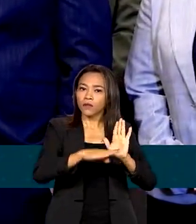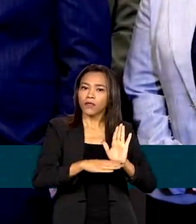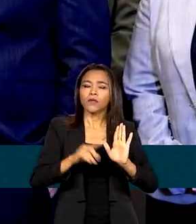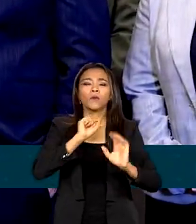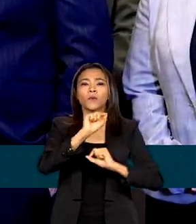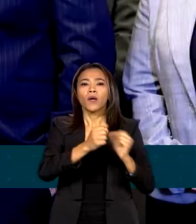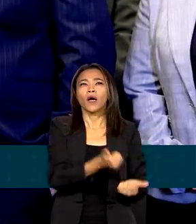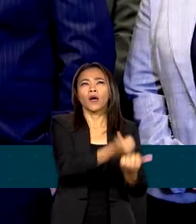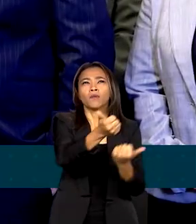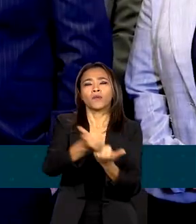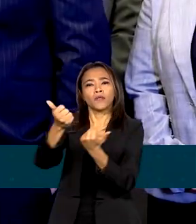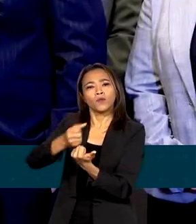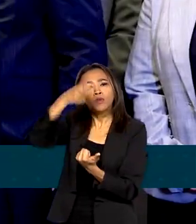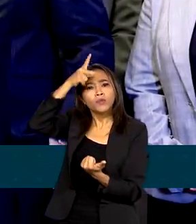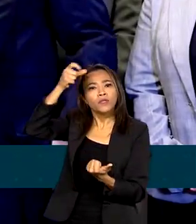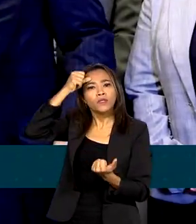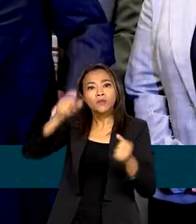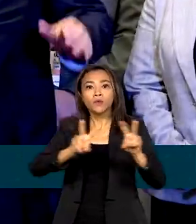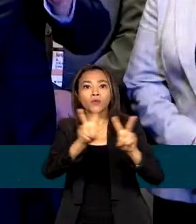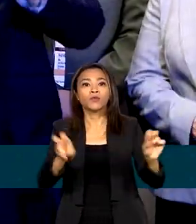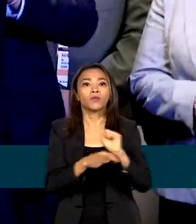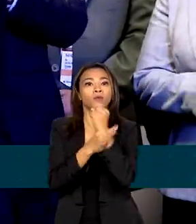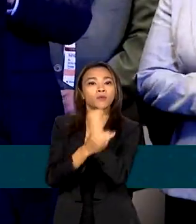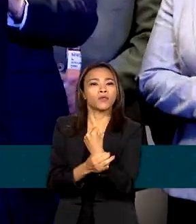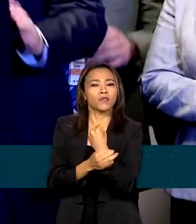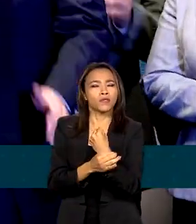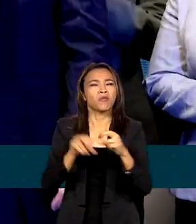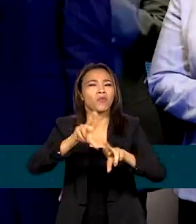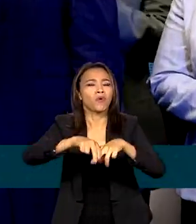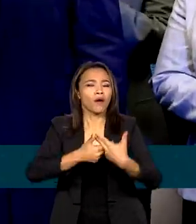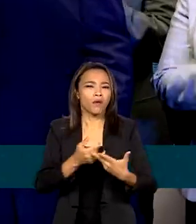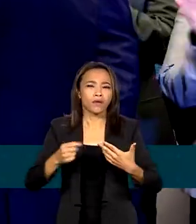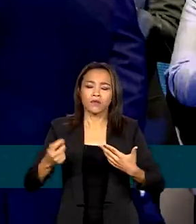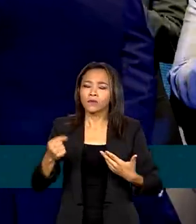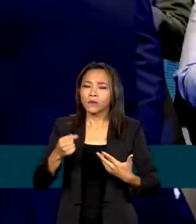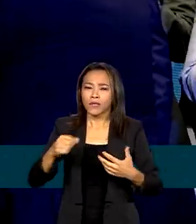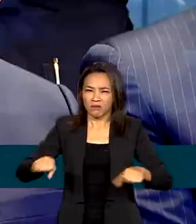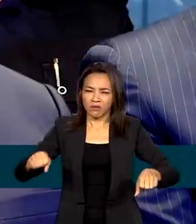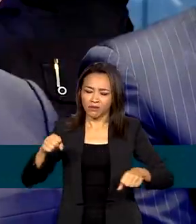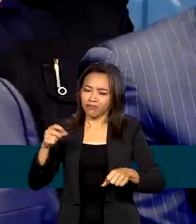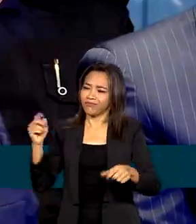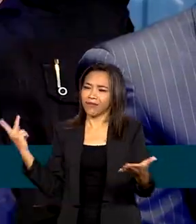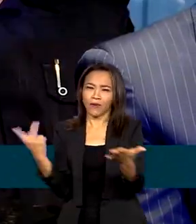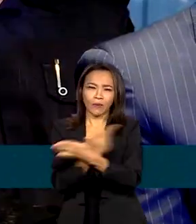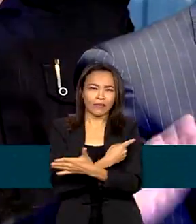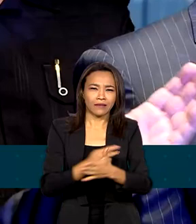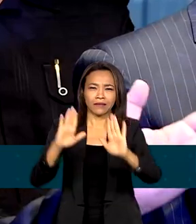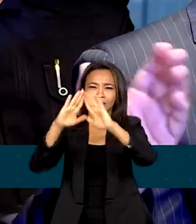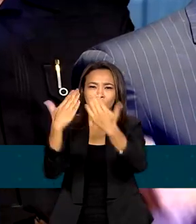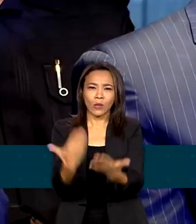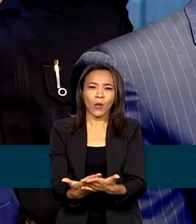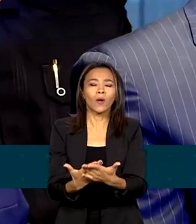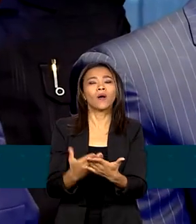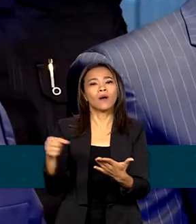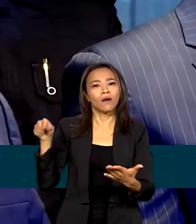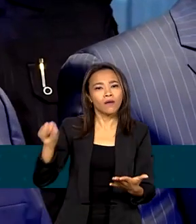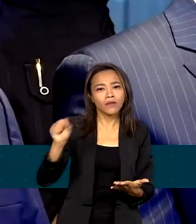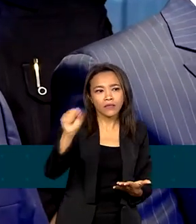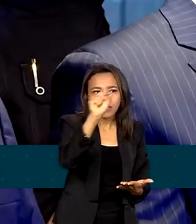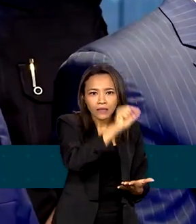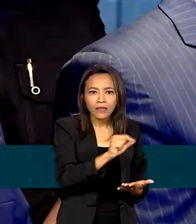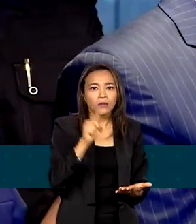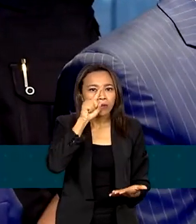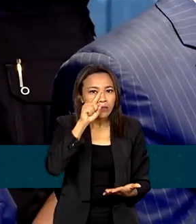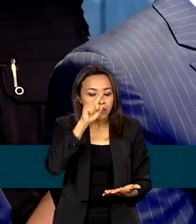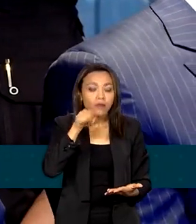das guardas municipais após os ataques ocorridos em duas escolas do país. Inicialmente serão repassados 100 milhões